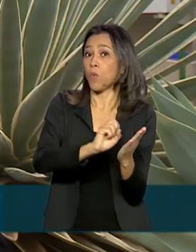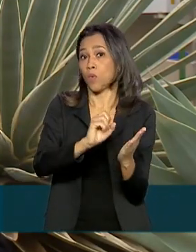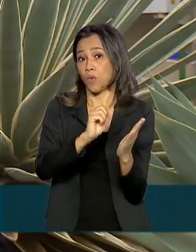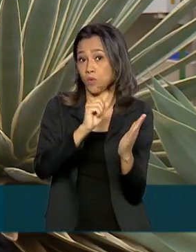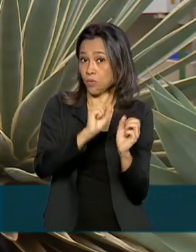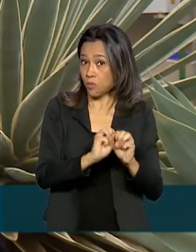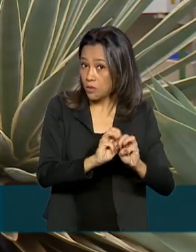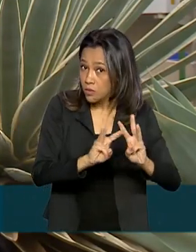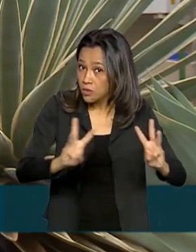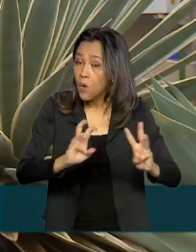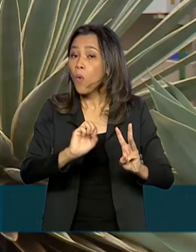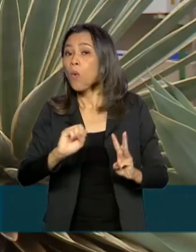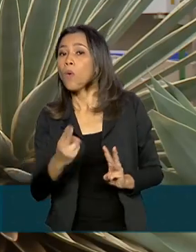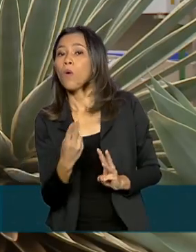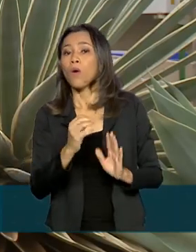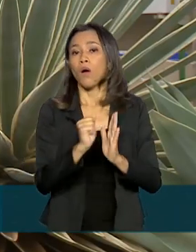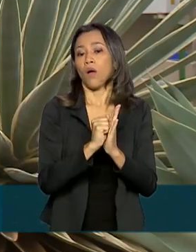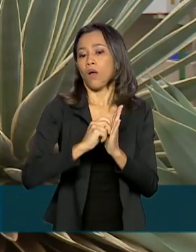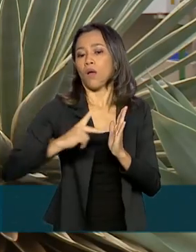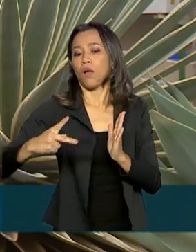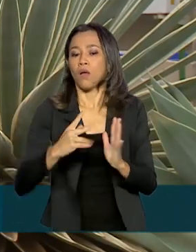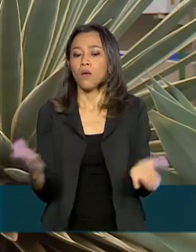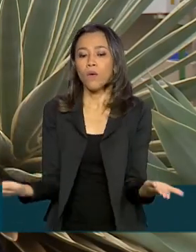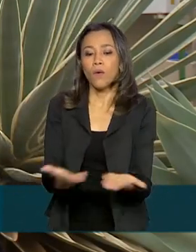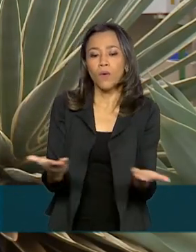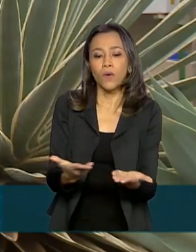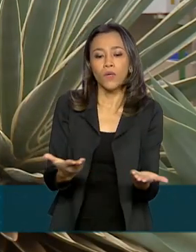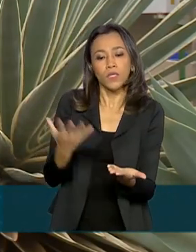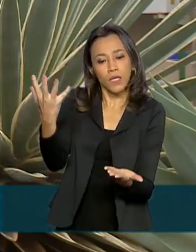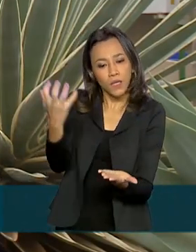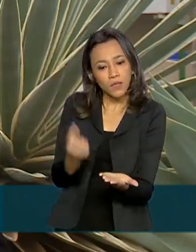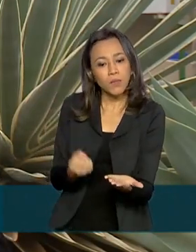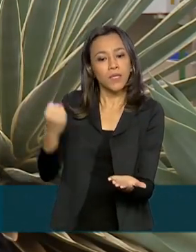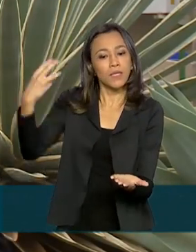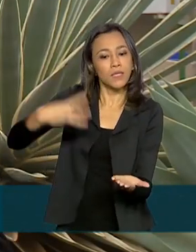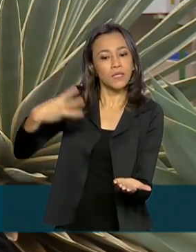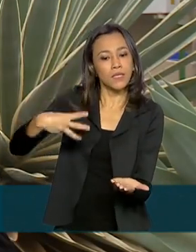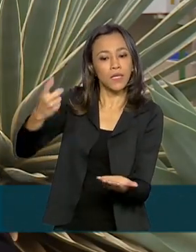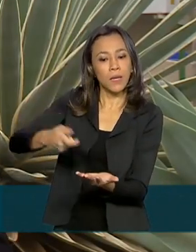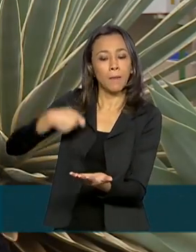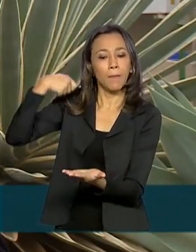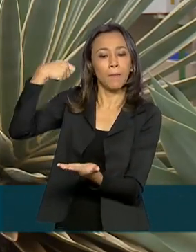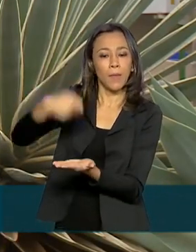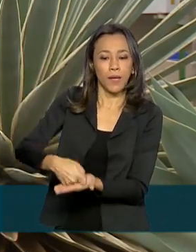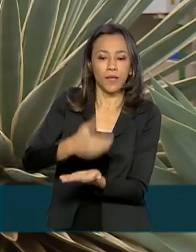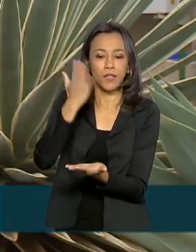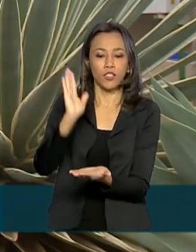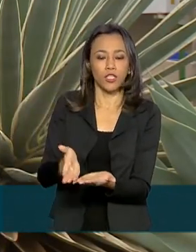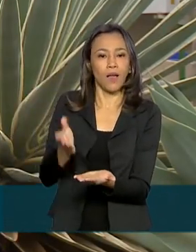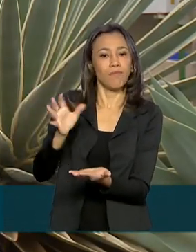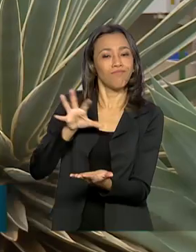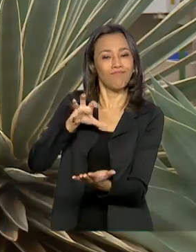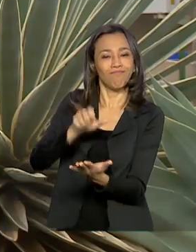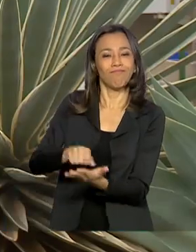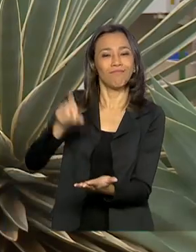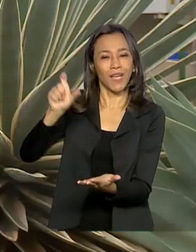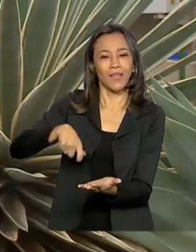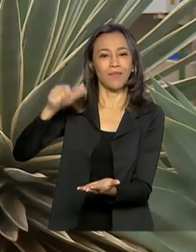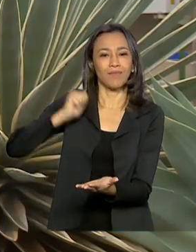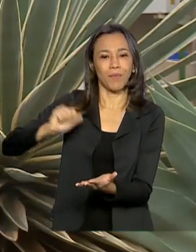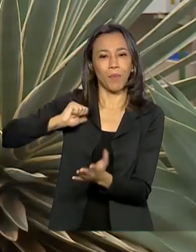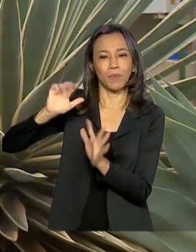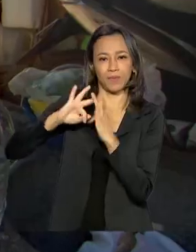Vão receber hoje também a terceira parcela do auxílio emergencial, os cadastrados no Bolsa Família. Vamos ver na reportagem.